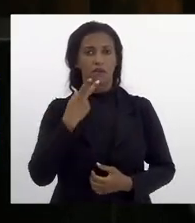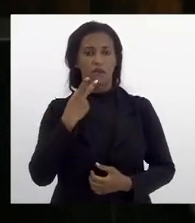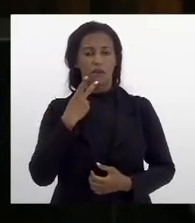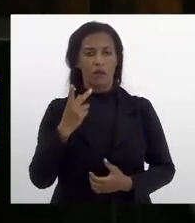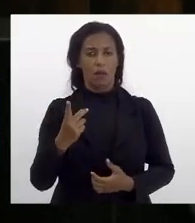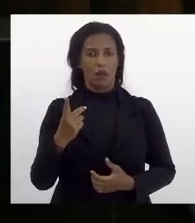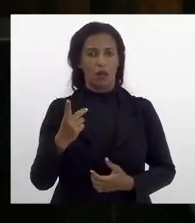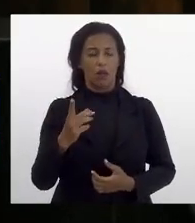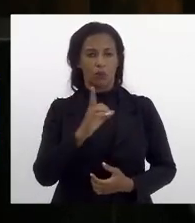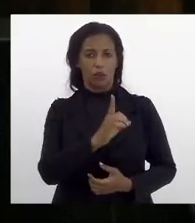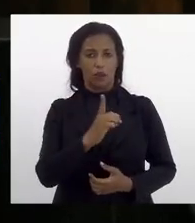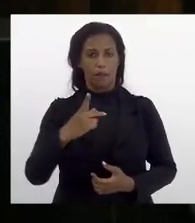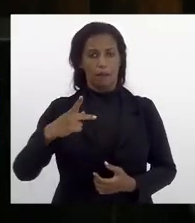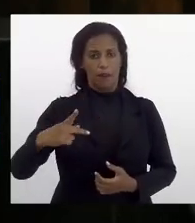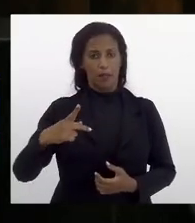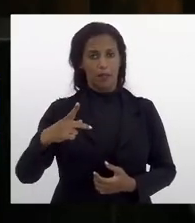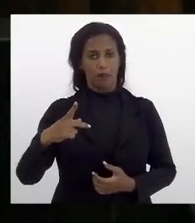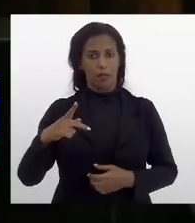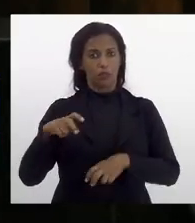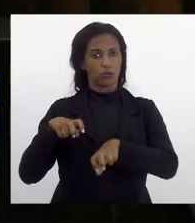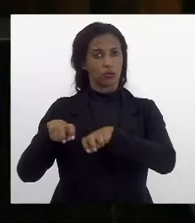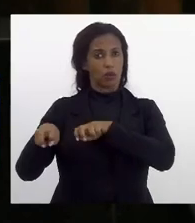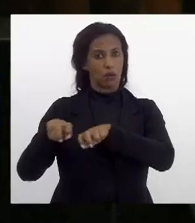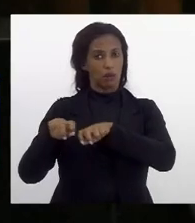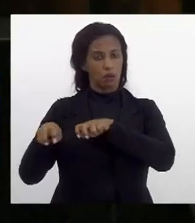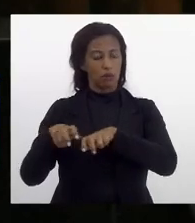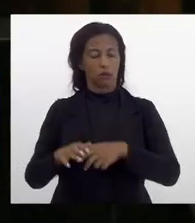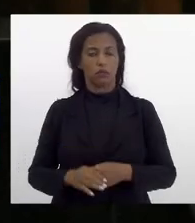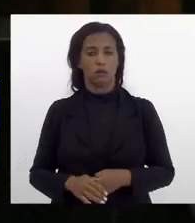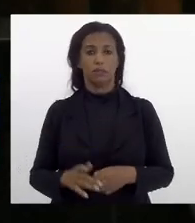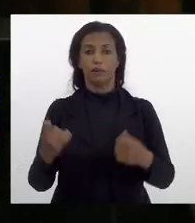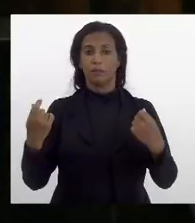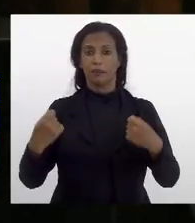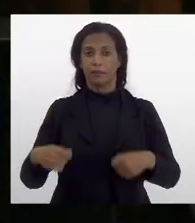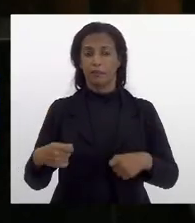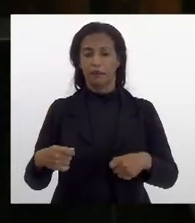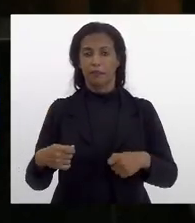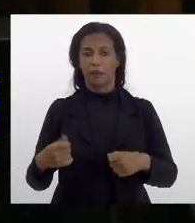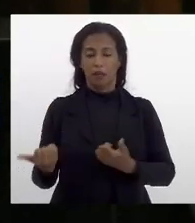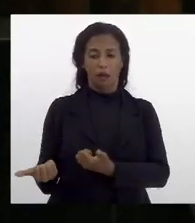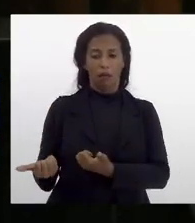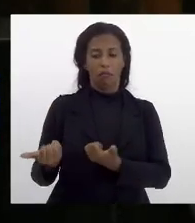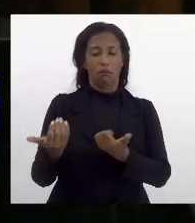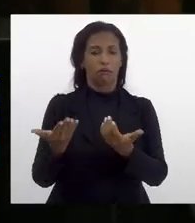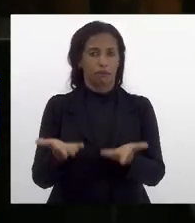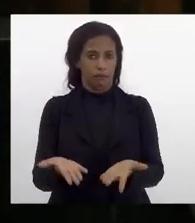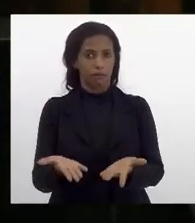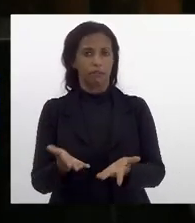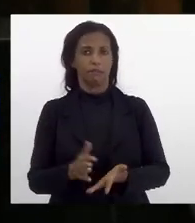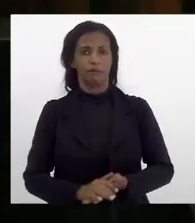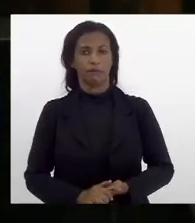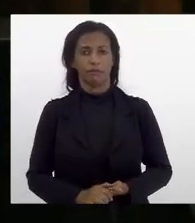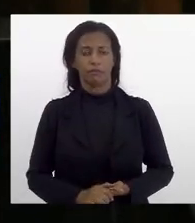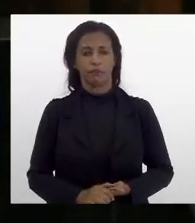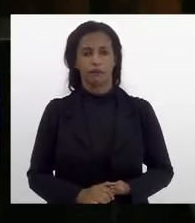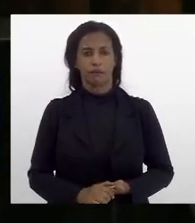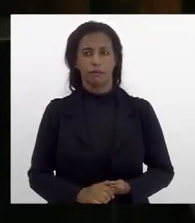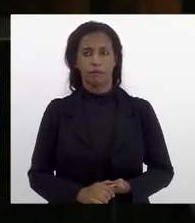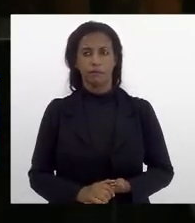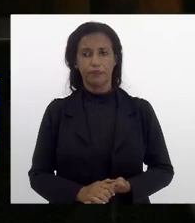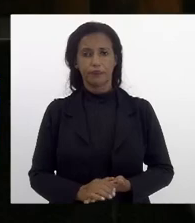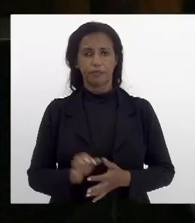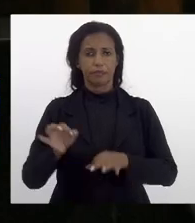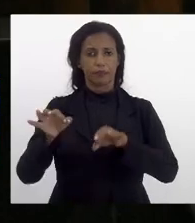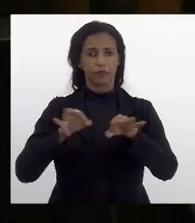departamento de trânsito deverá disponibilizar canais de